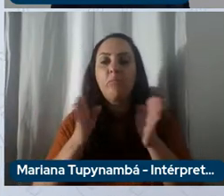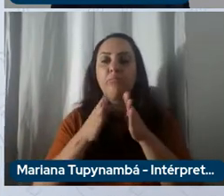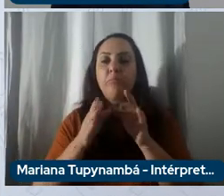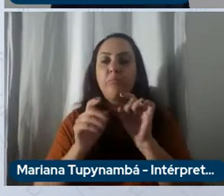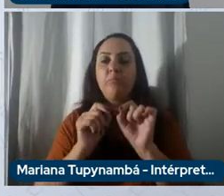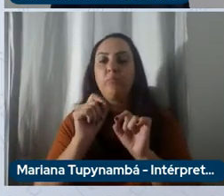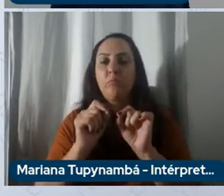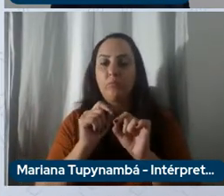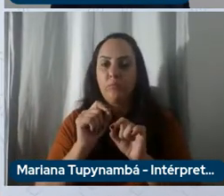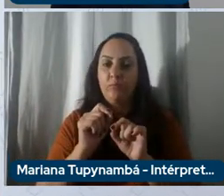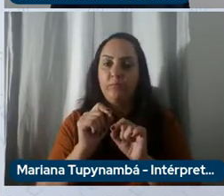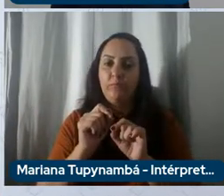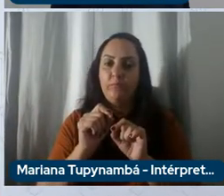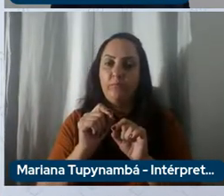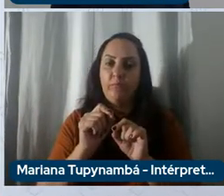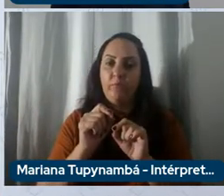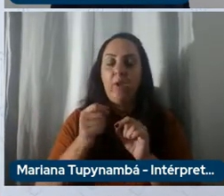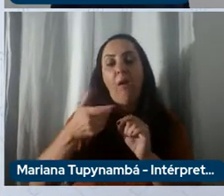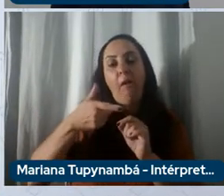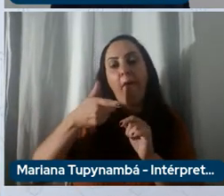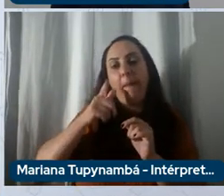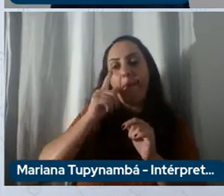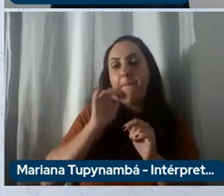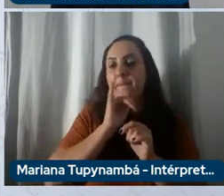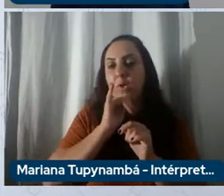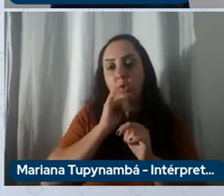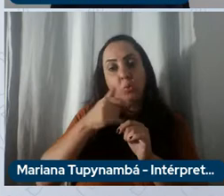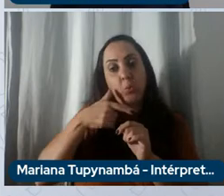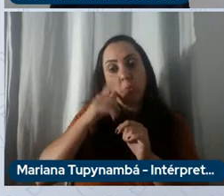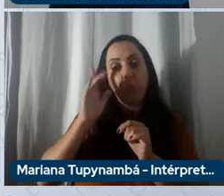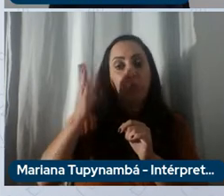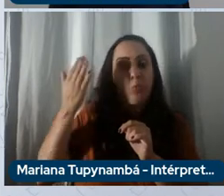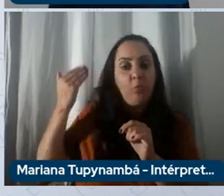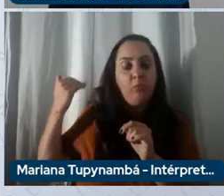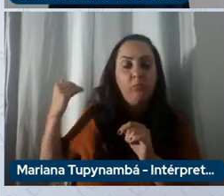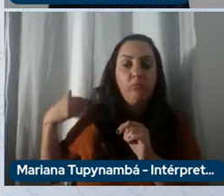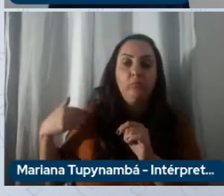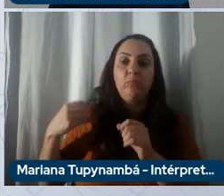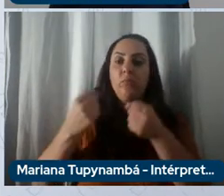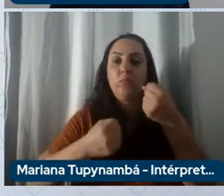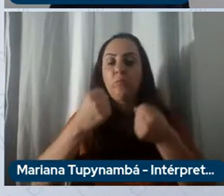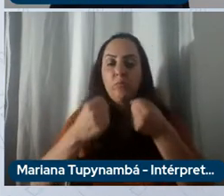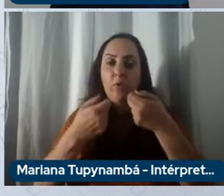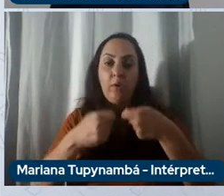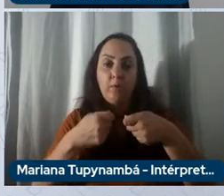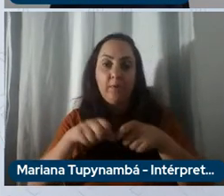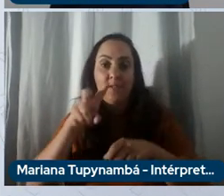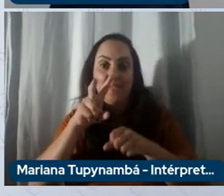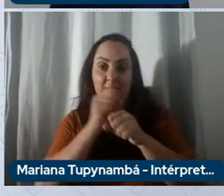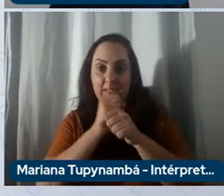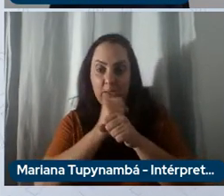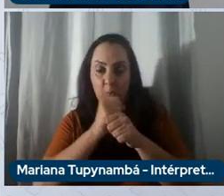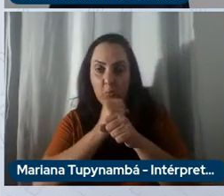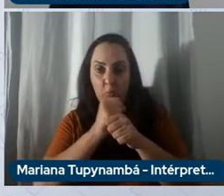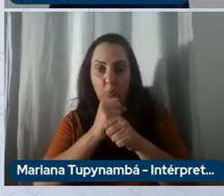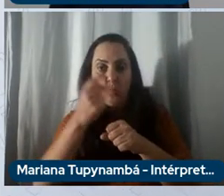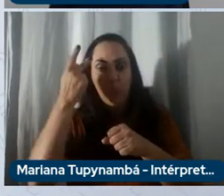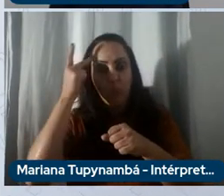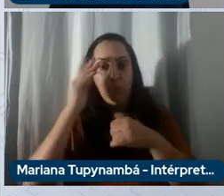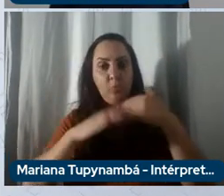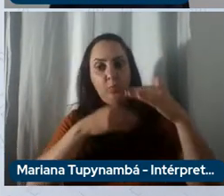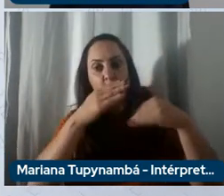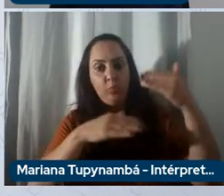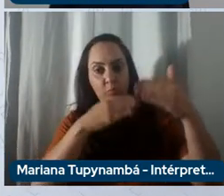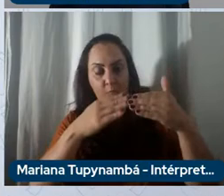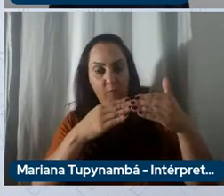antigamente um carro precisava de cinco anos para ser desenvolvido desde os primeiros desenhos até o lançamento do mercado mas